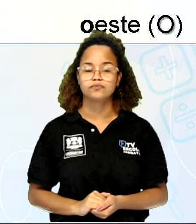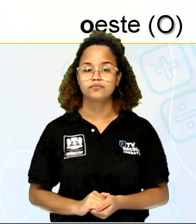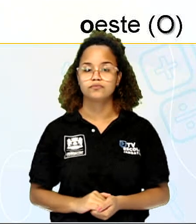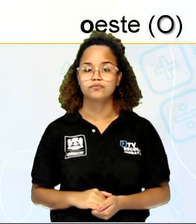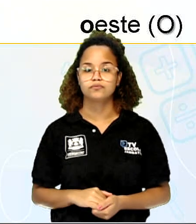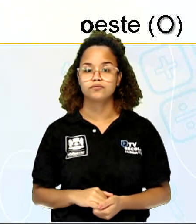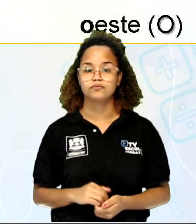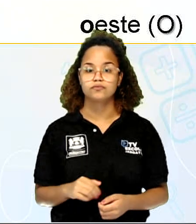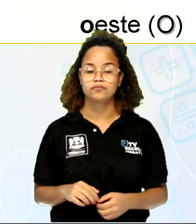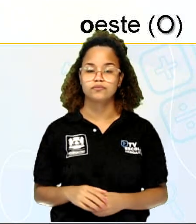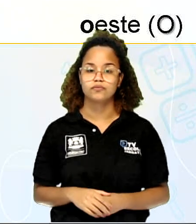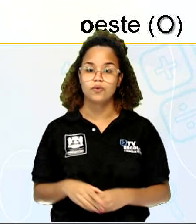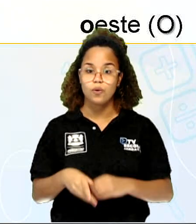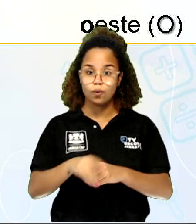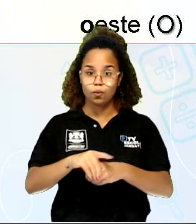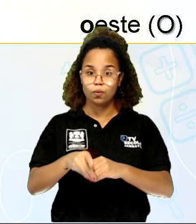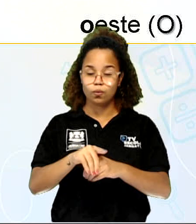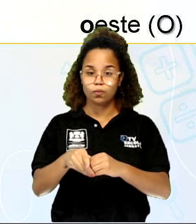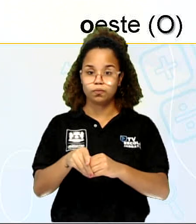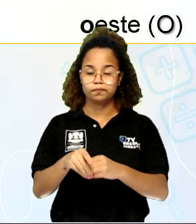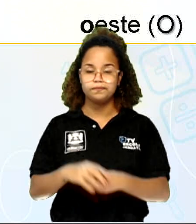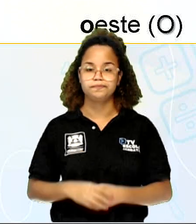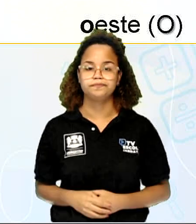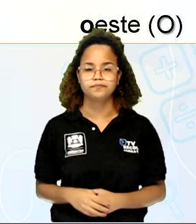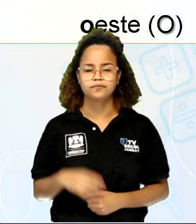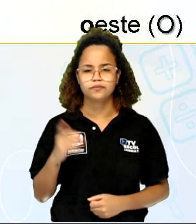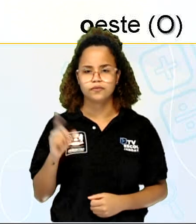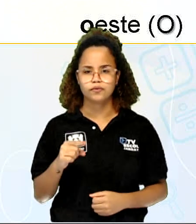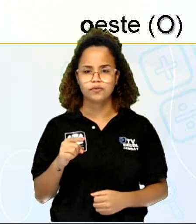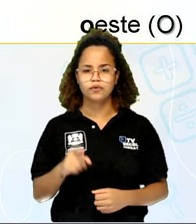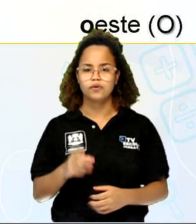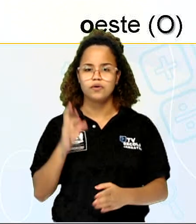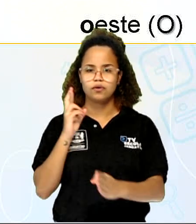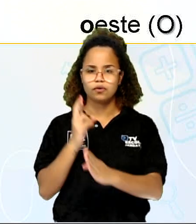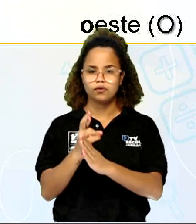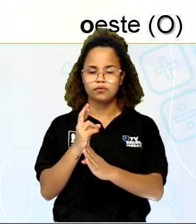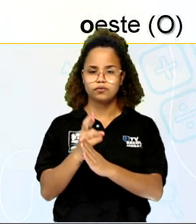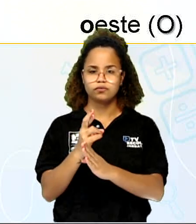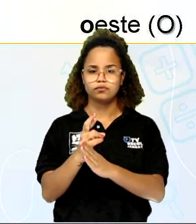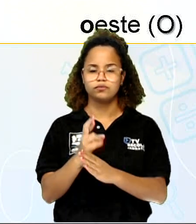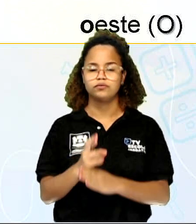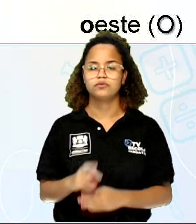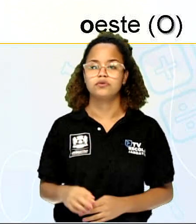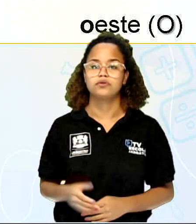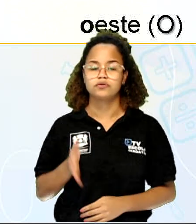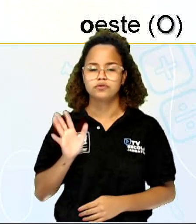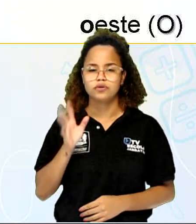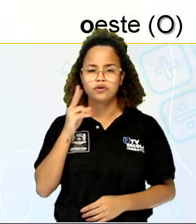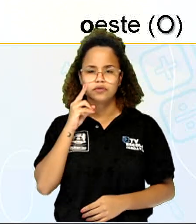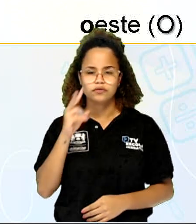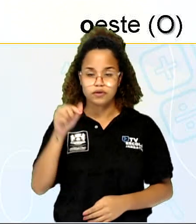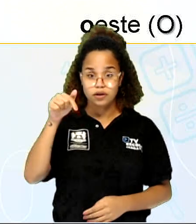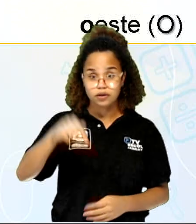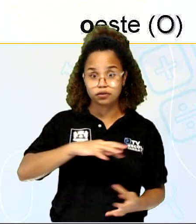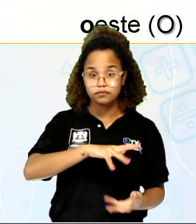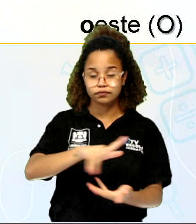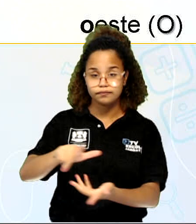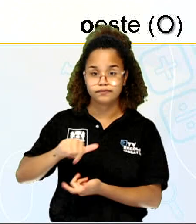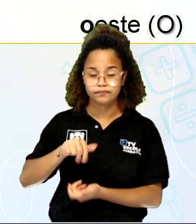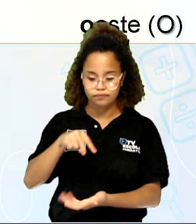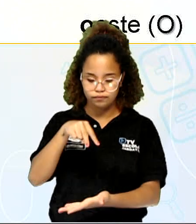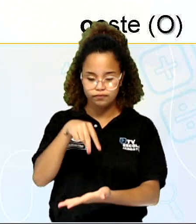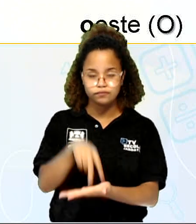Pontos cardeais. São os pontos de referência estabelecidos para a orientação aqui, na superfície terrestre.